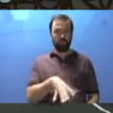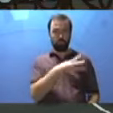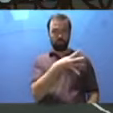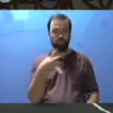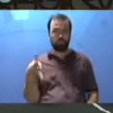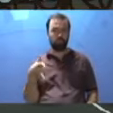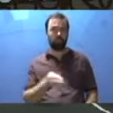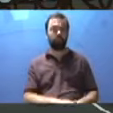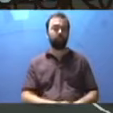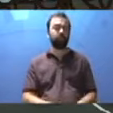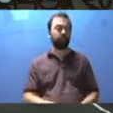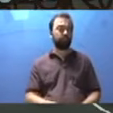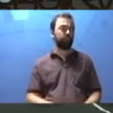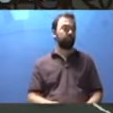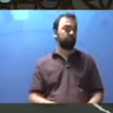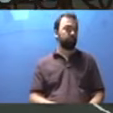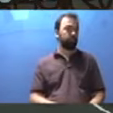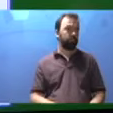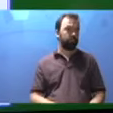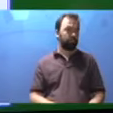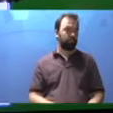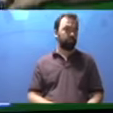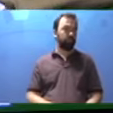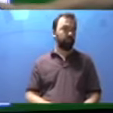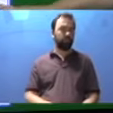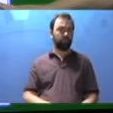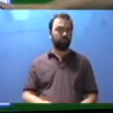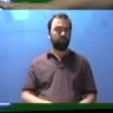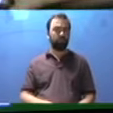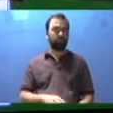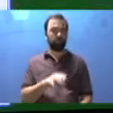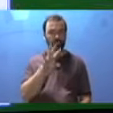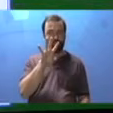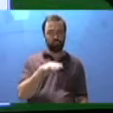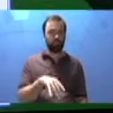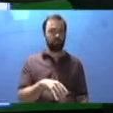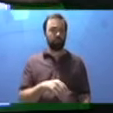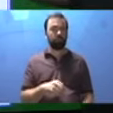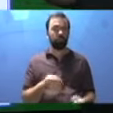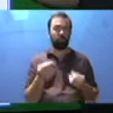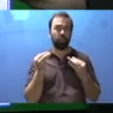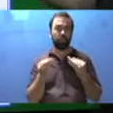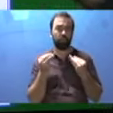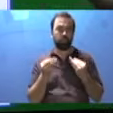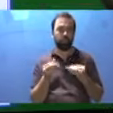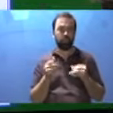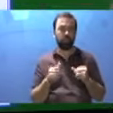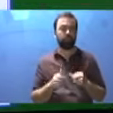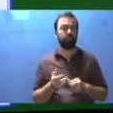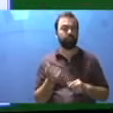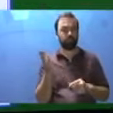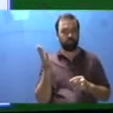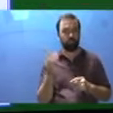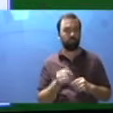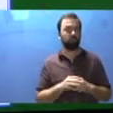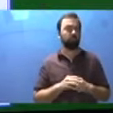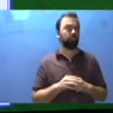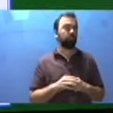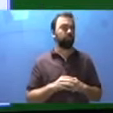Então, acompanha comigo aí na sua postila. Está vendo essa tabela? Condições das dependências da escola.